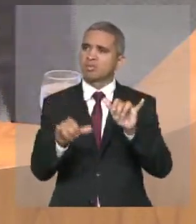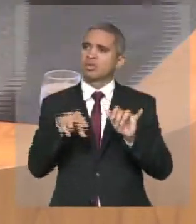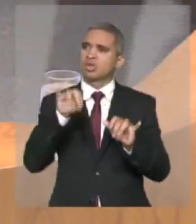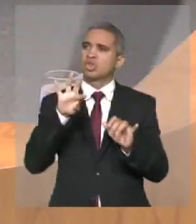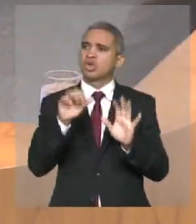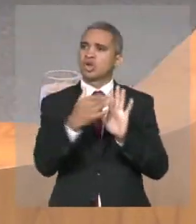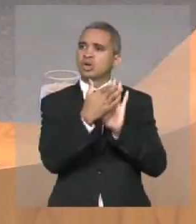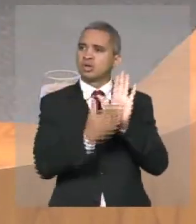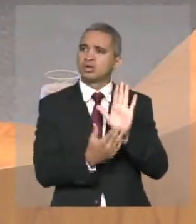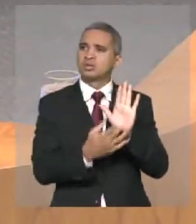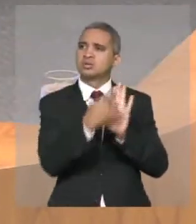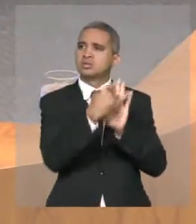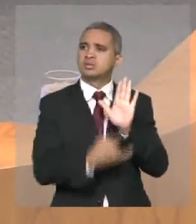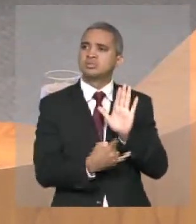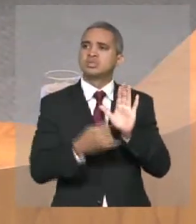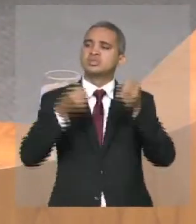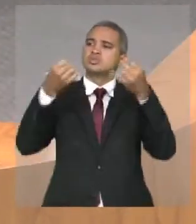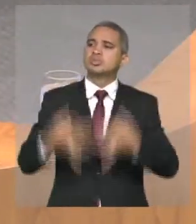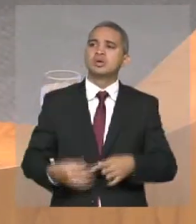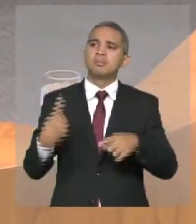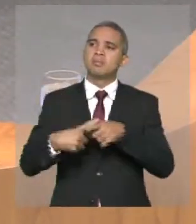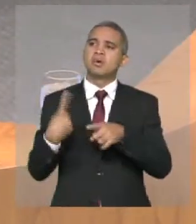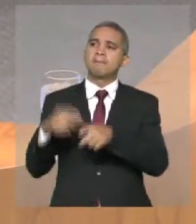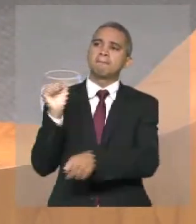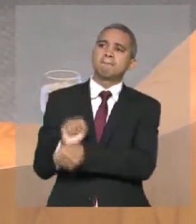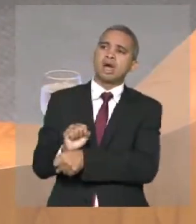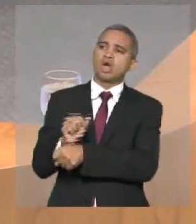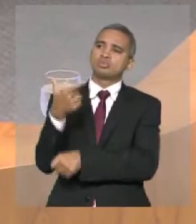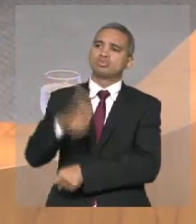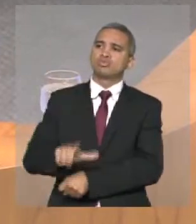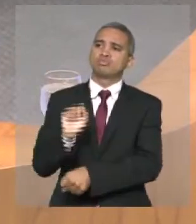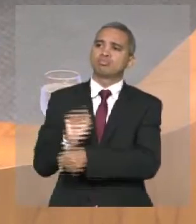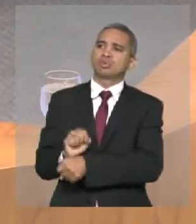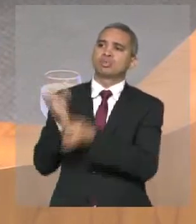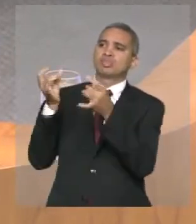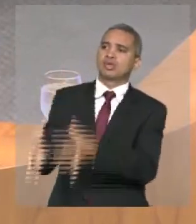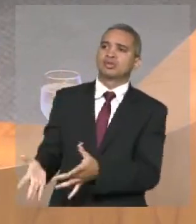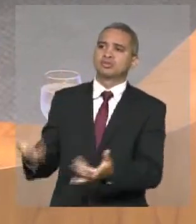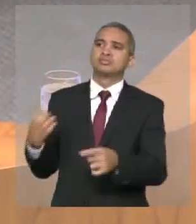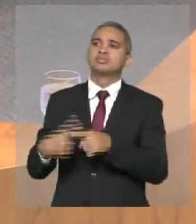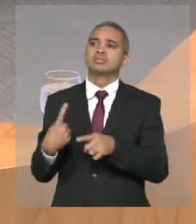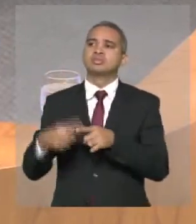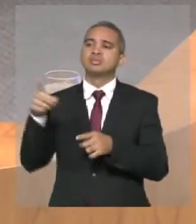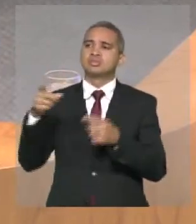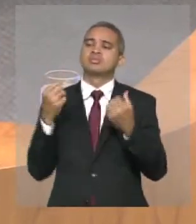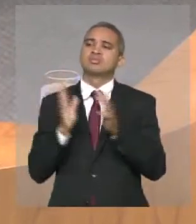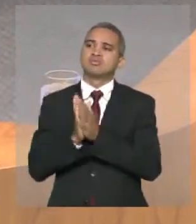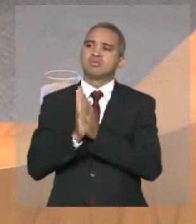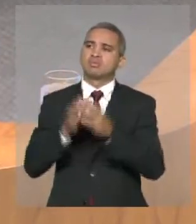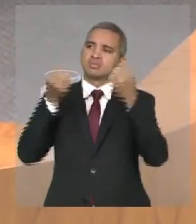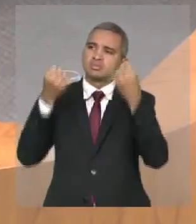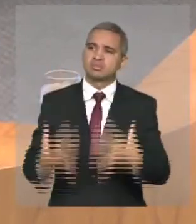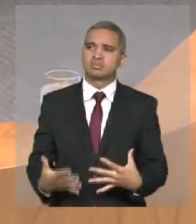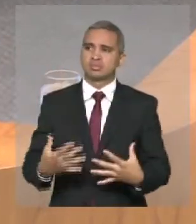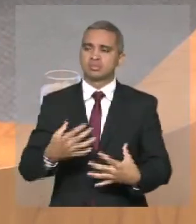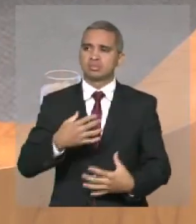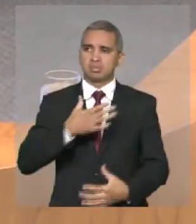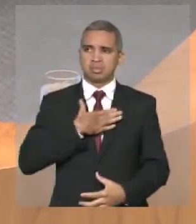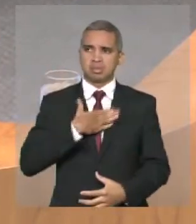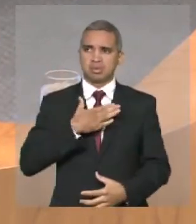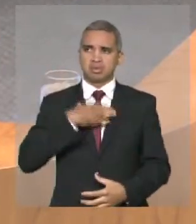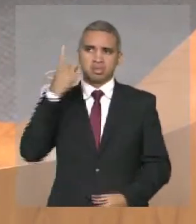justificando por que as obras estão paradas novamente, justifique para a população, não é para o deputado Wellington,